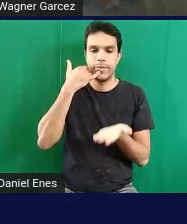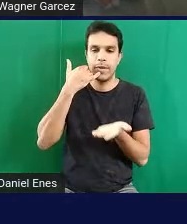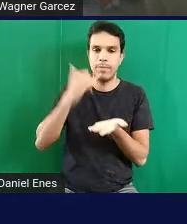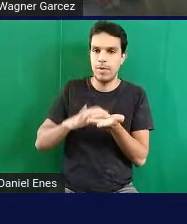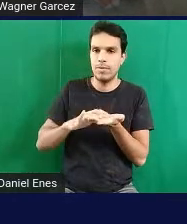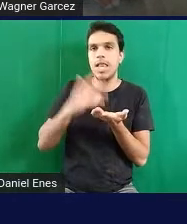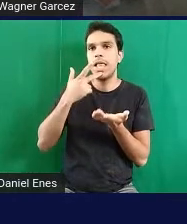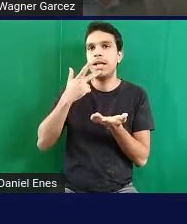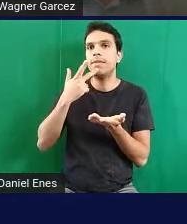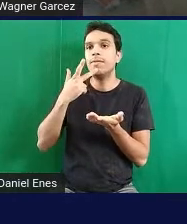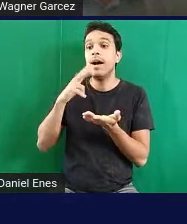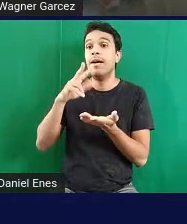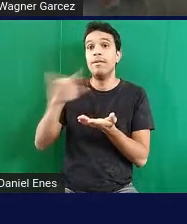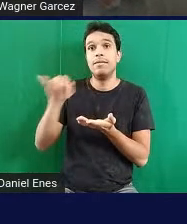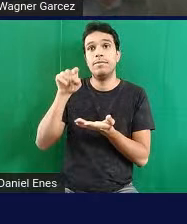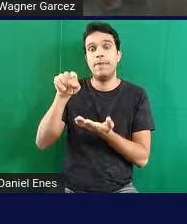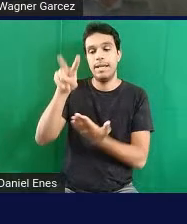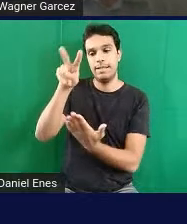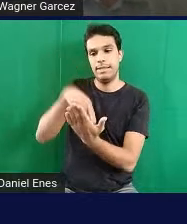está aí.